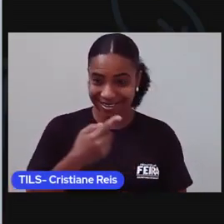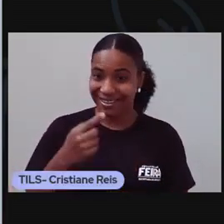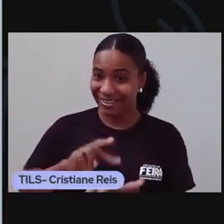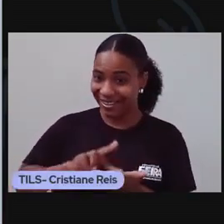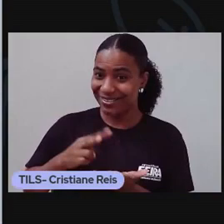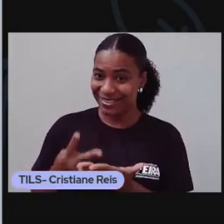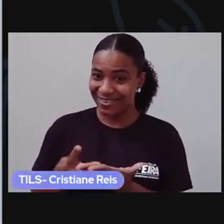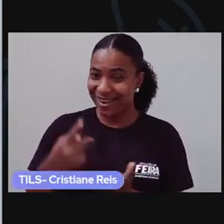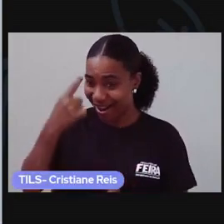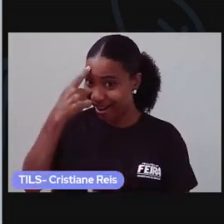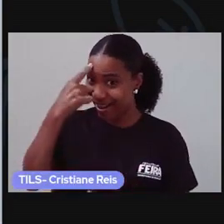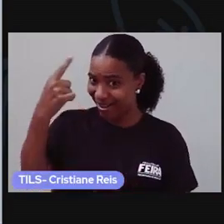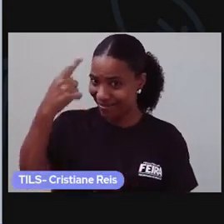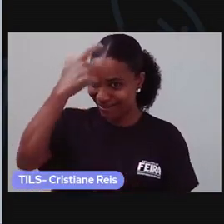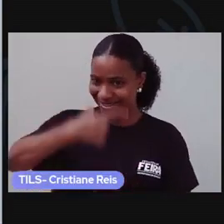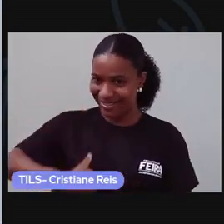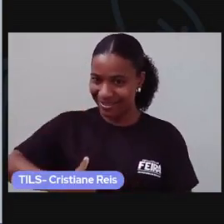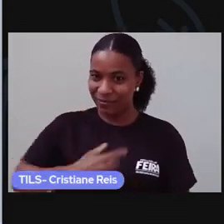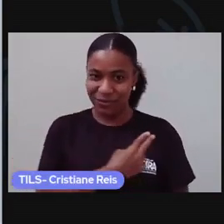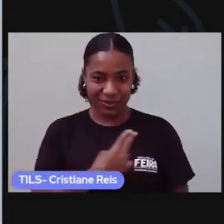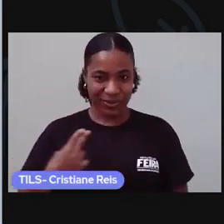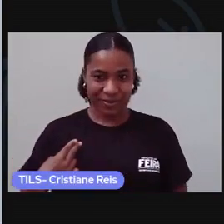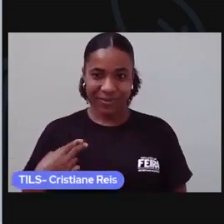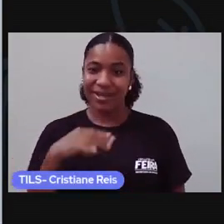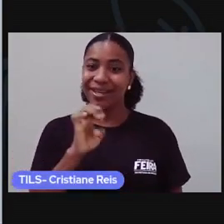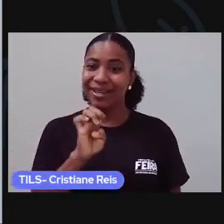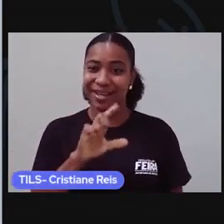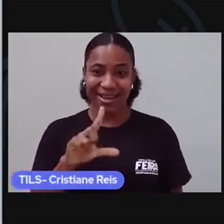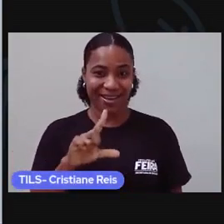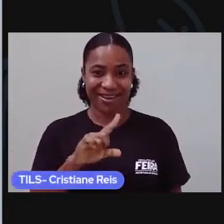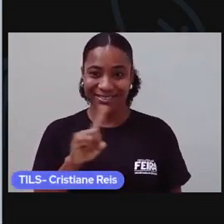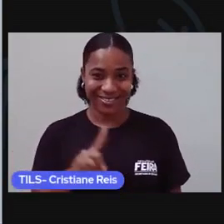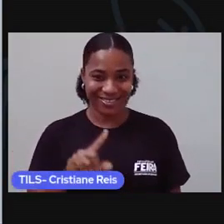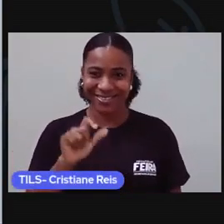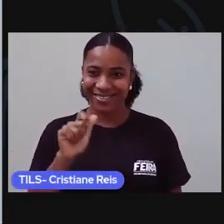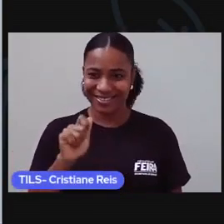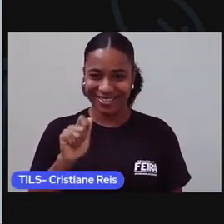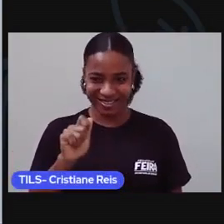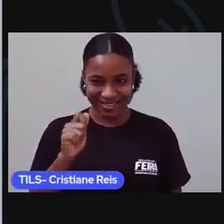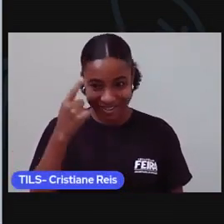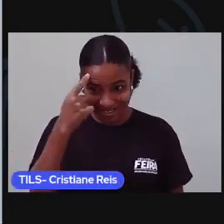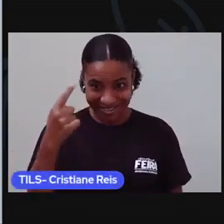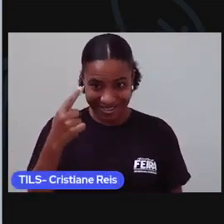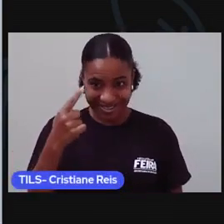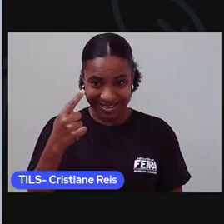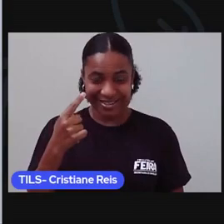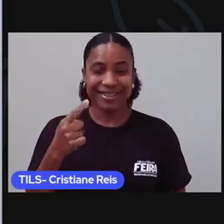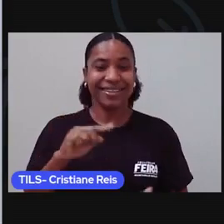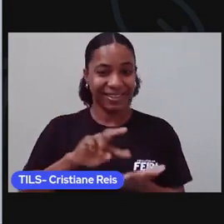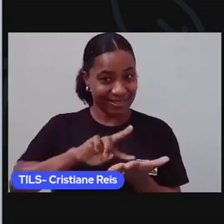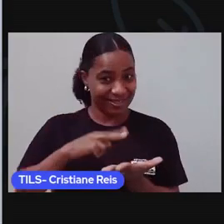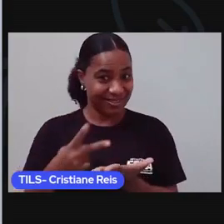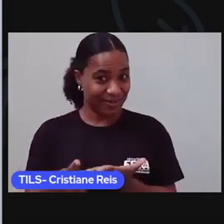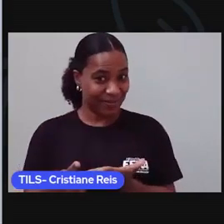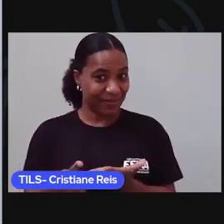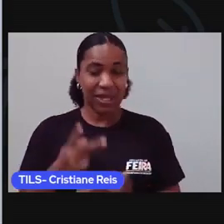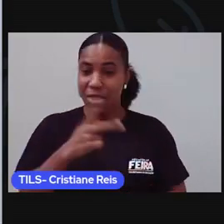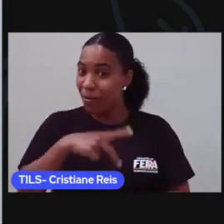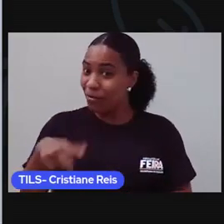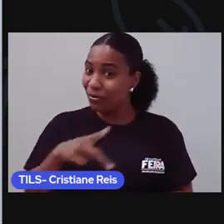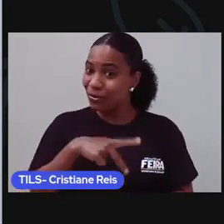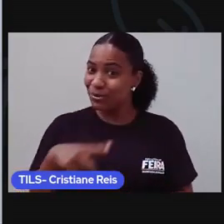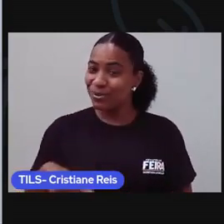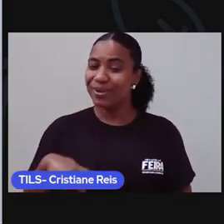Eu sou a professora